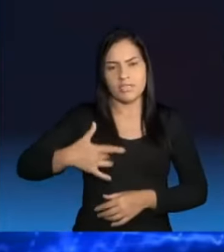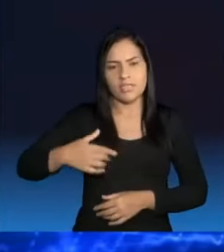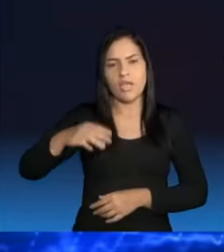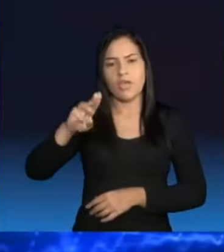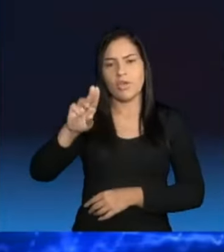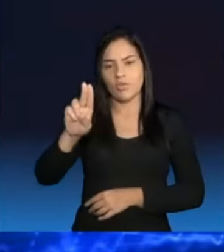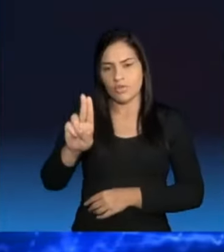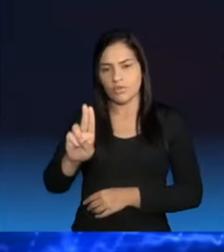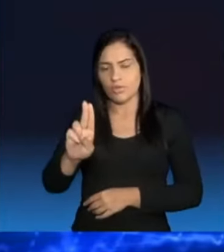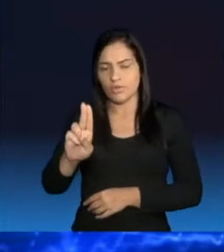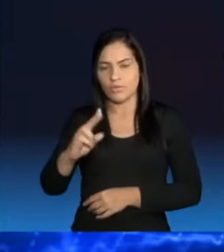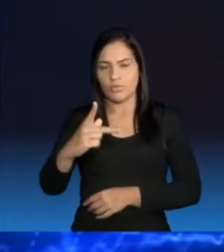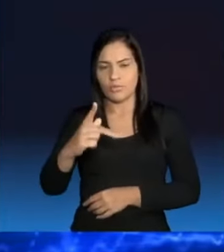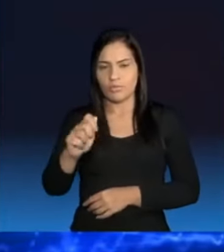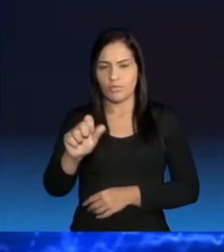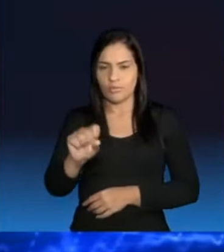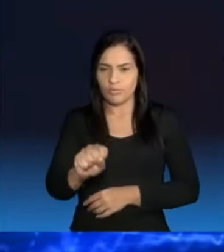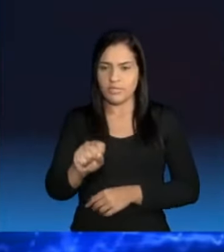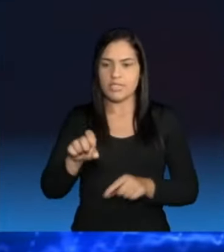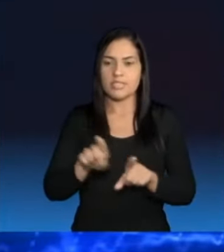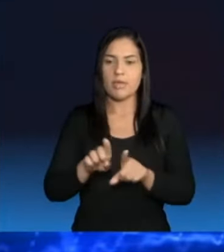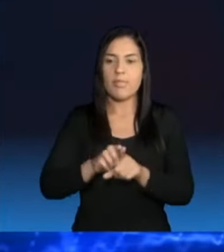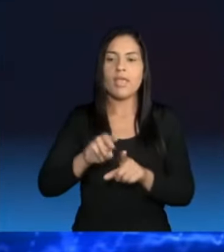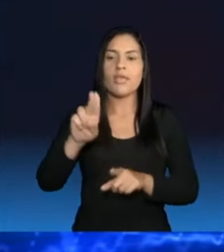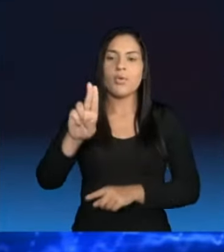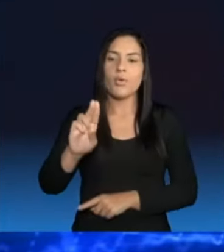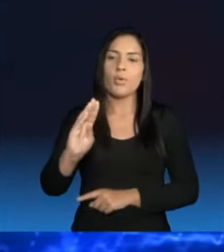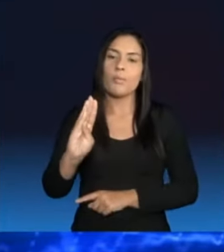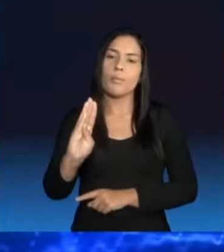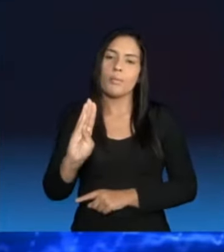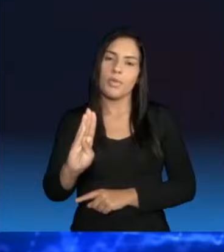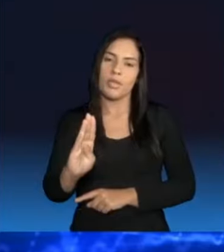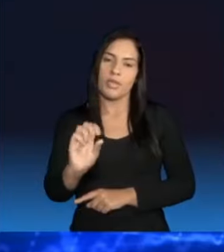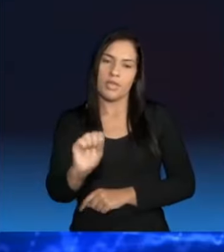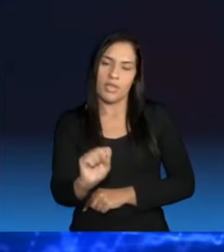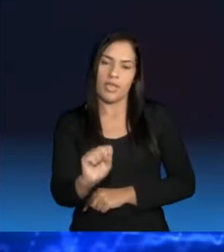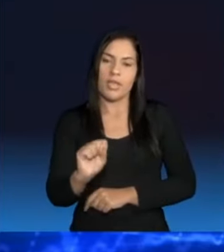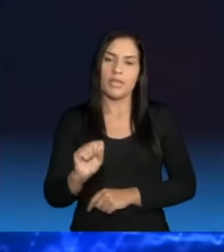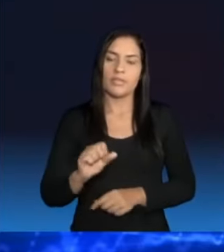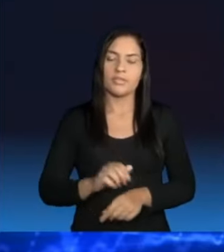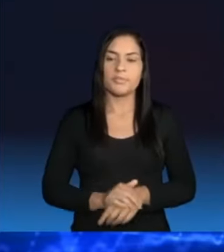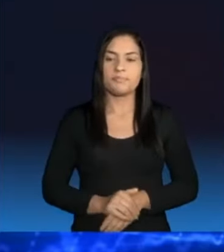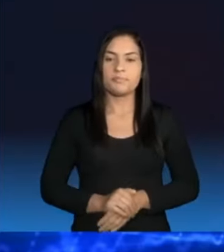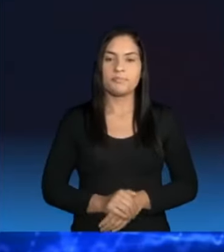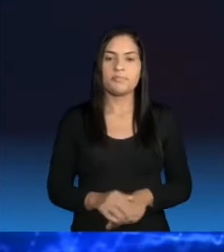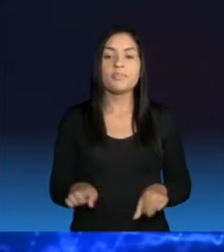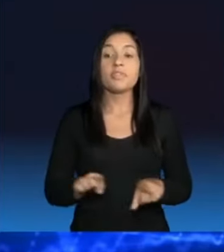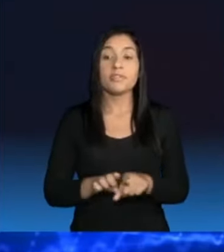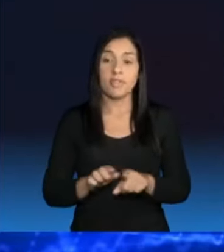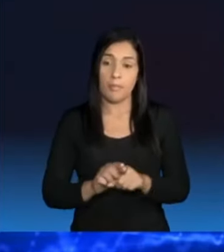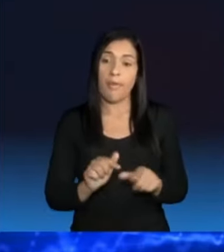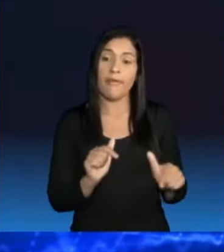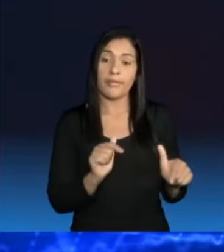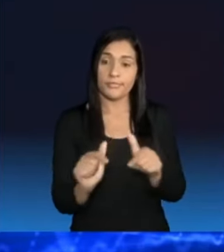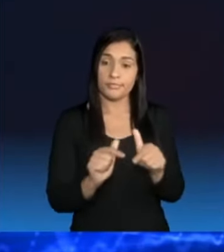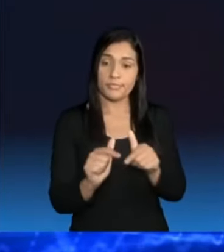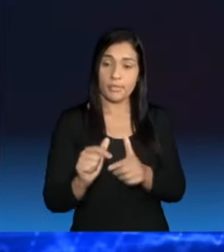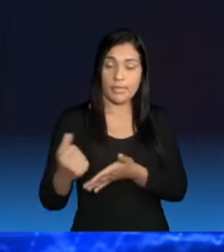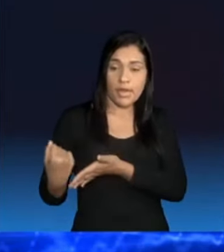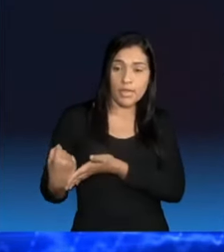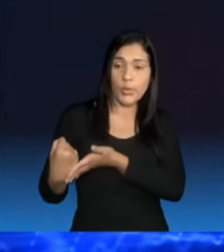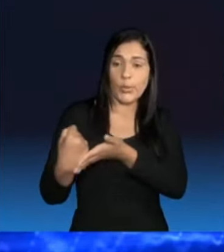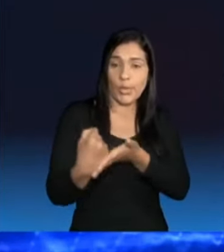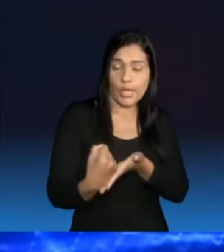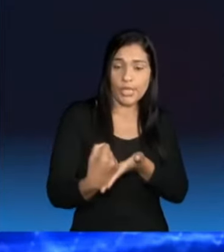qualificar essas unidades e dar condições de trabalho aos trabalhadores da saúde, porque